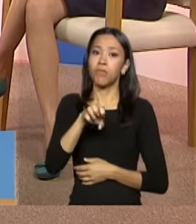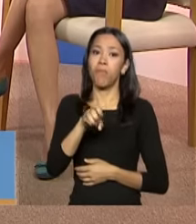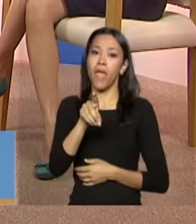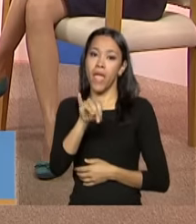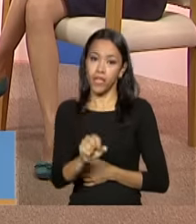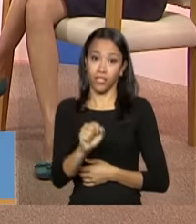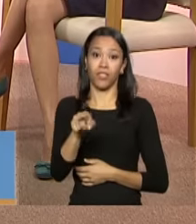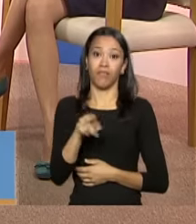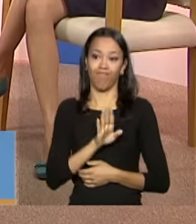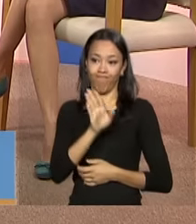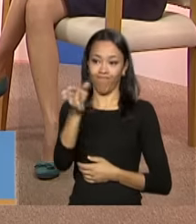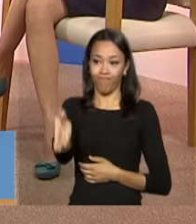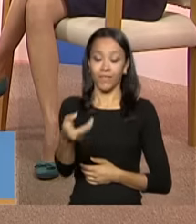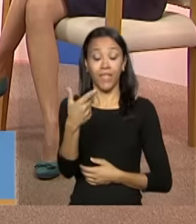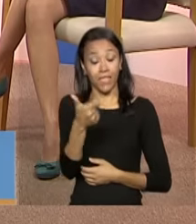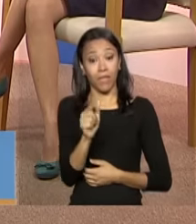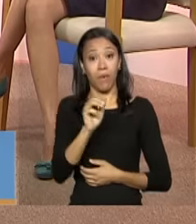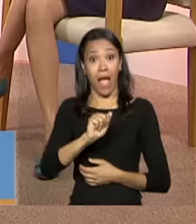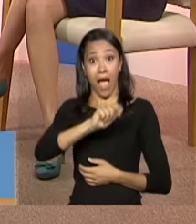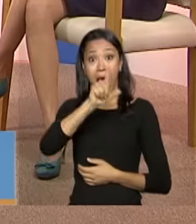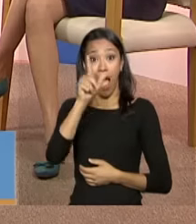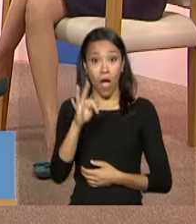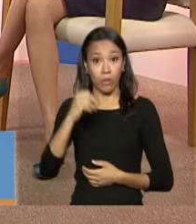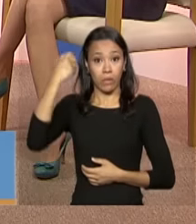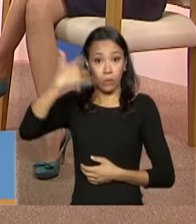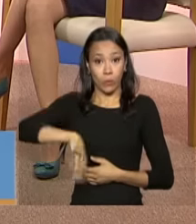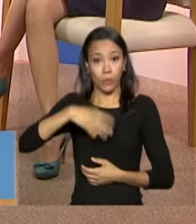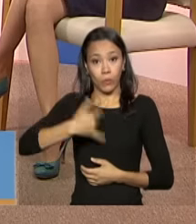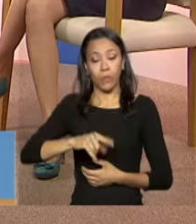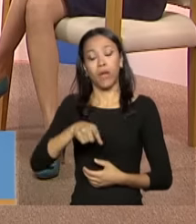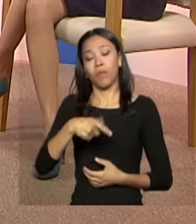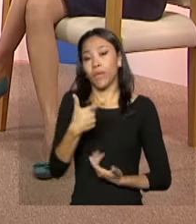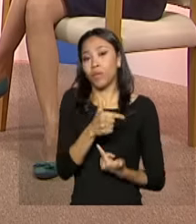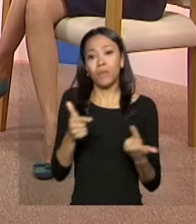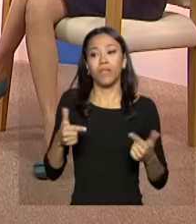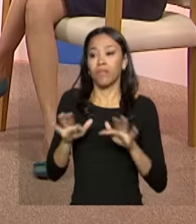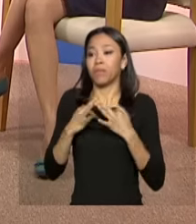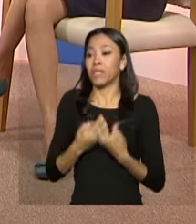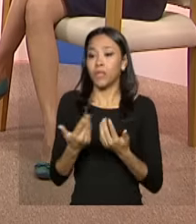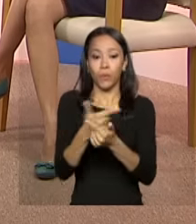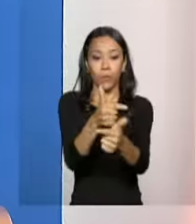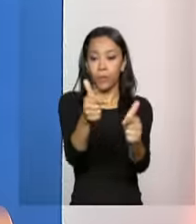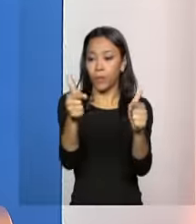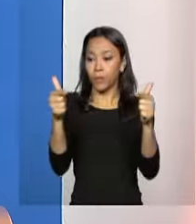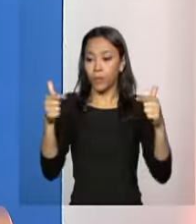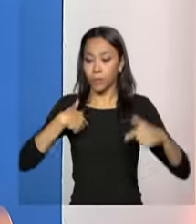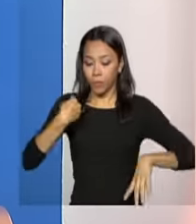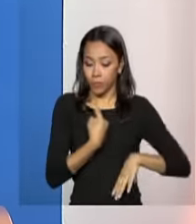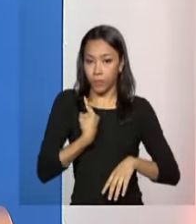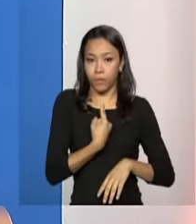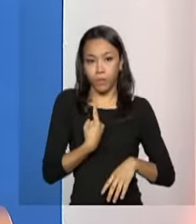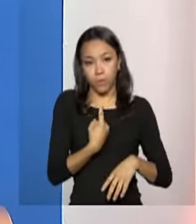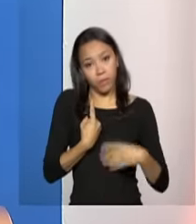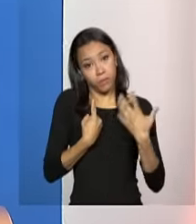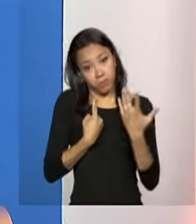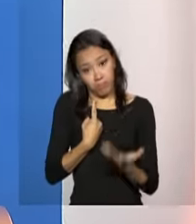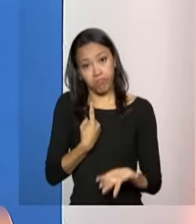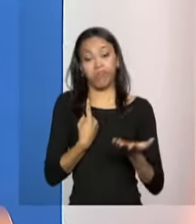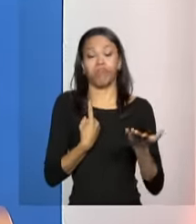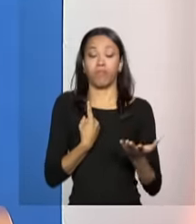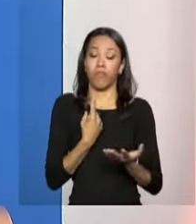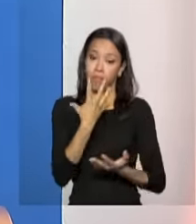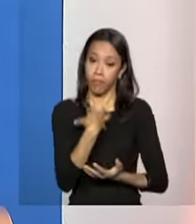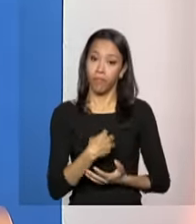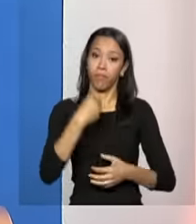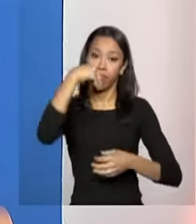mais jeito, aí vai para a alta complexidade. vai para a complexidade, que é o que? Ela sai, ela é abstraída ali do ambiente. É círculo familiar. Não é familiar